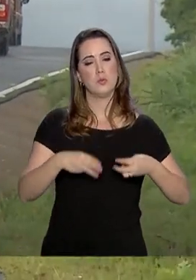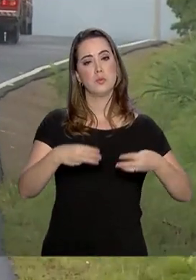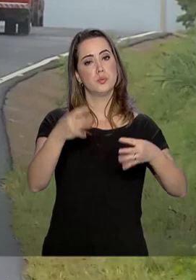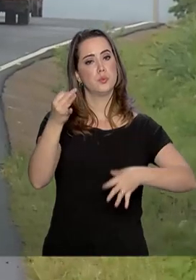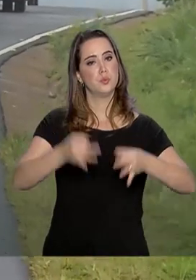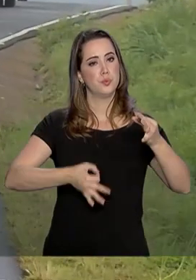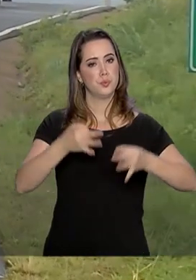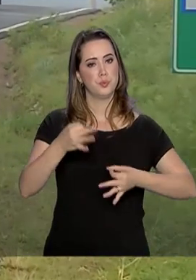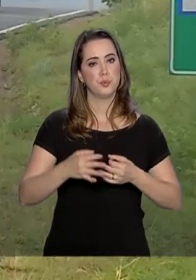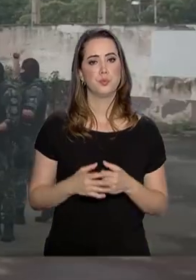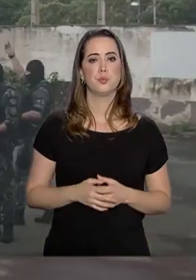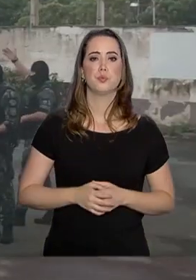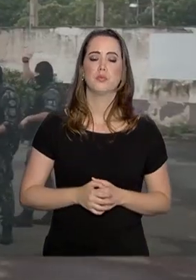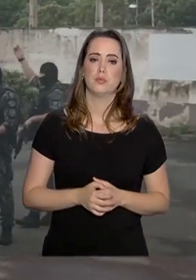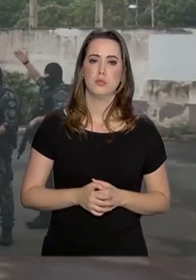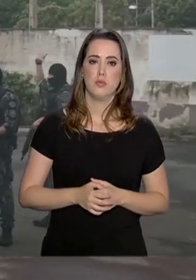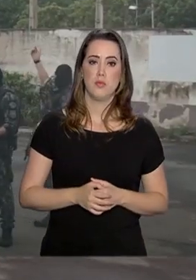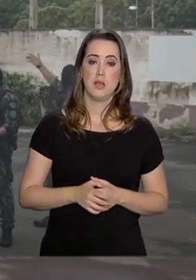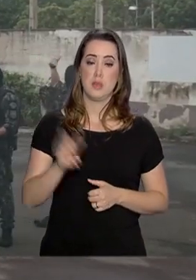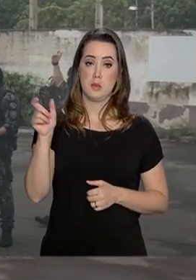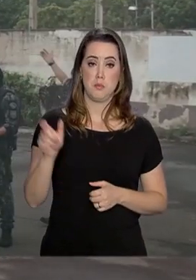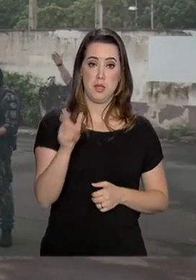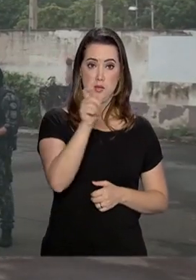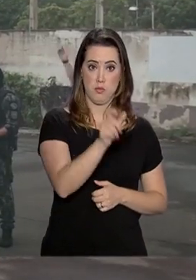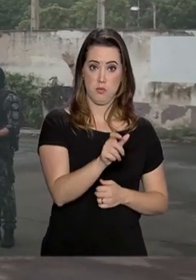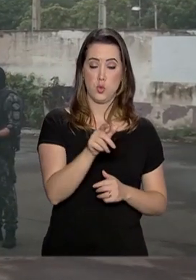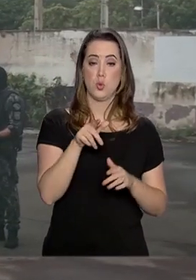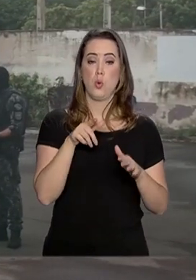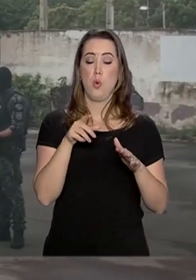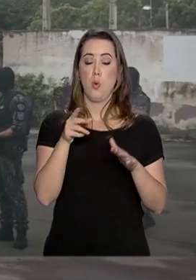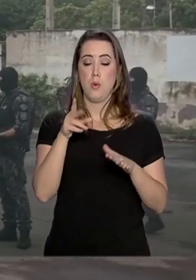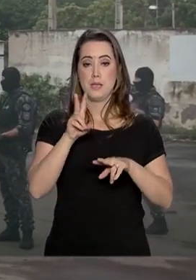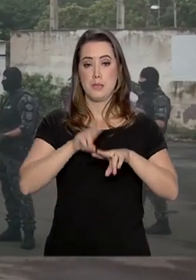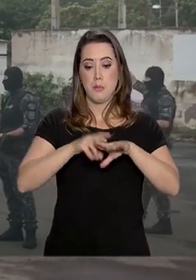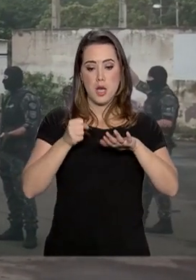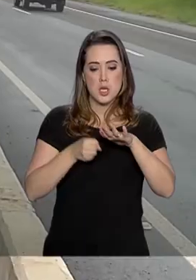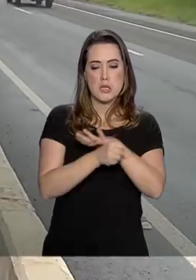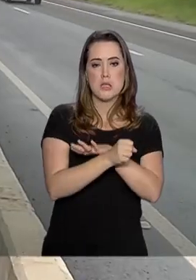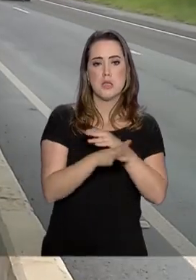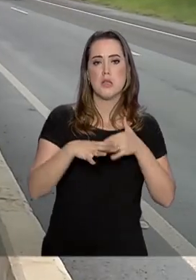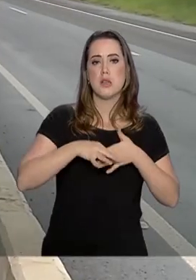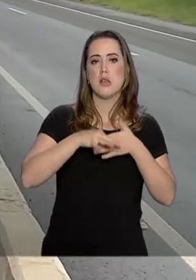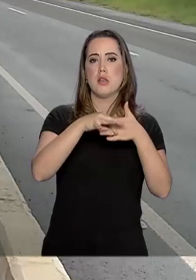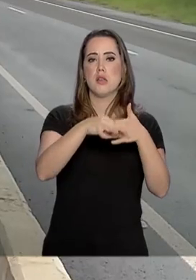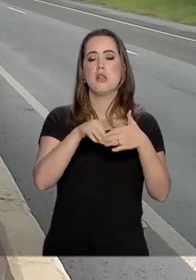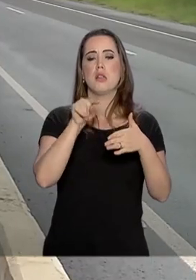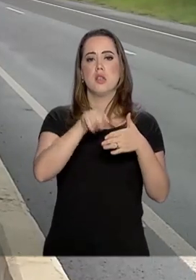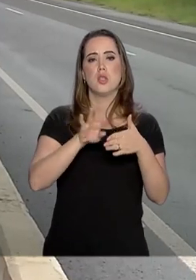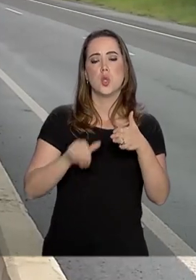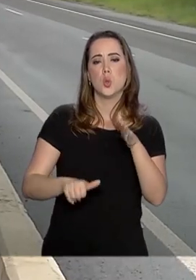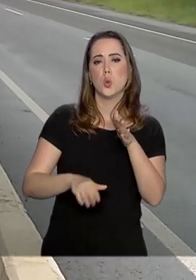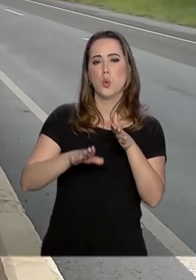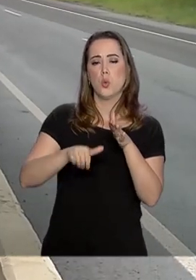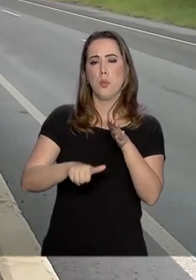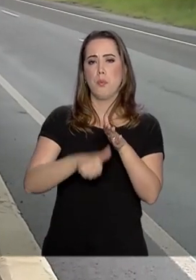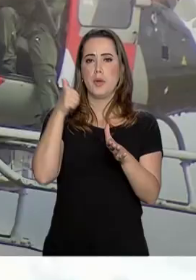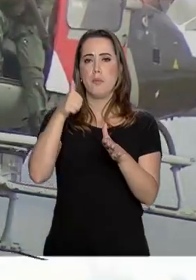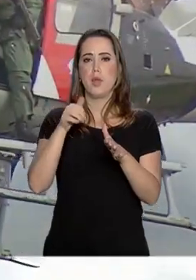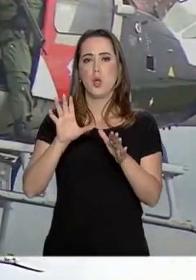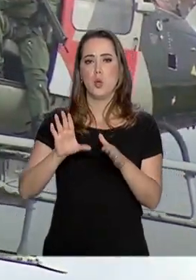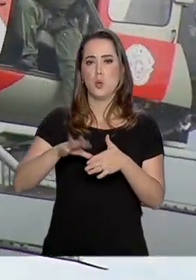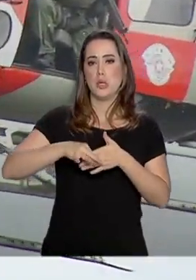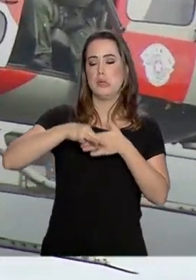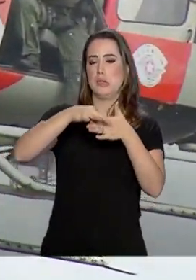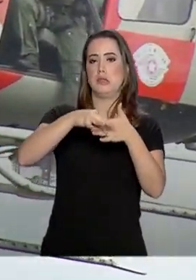Ministério da Justiça e Segurança Pública. Os presos são líderes da facção criminosa Primeiro Comando da Capital e